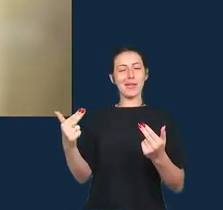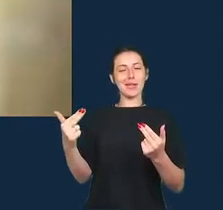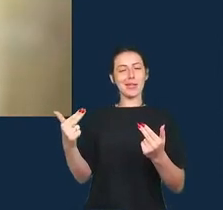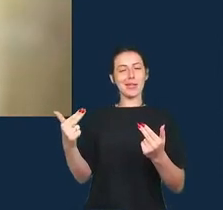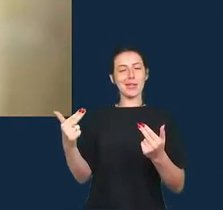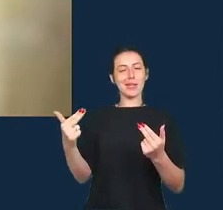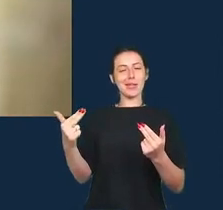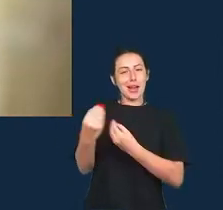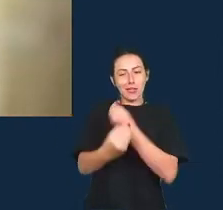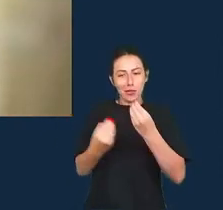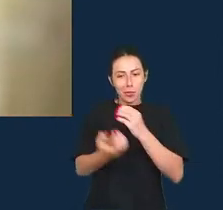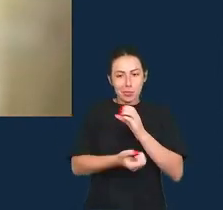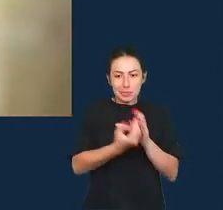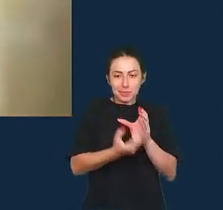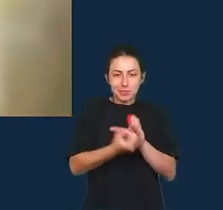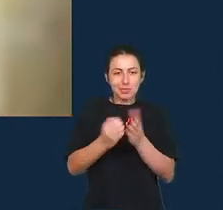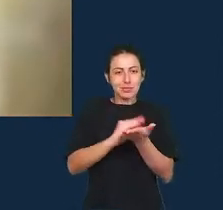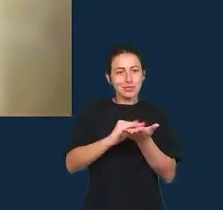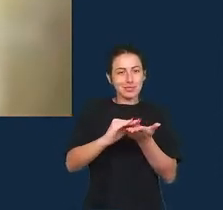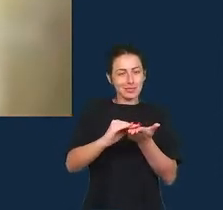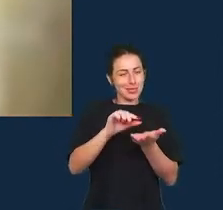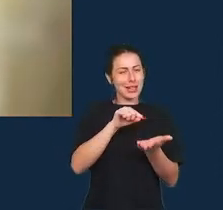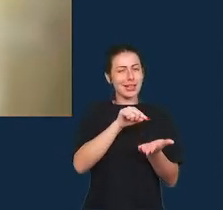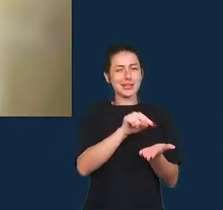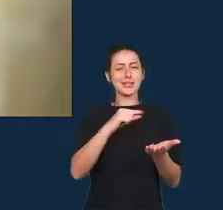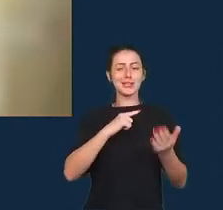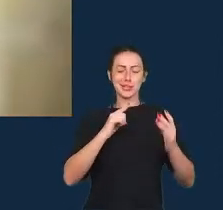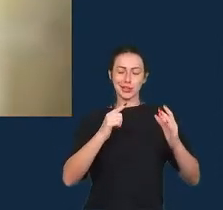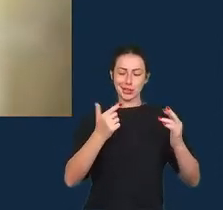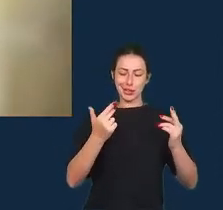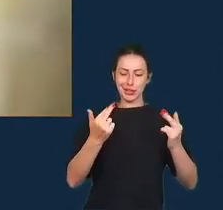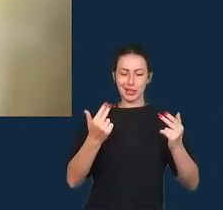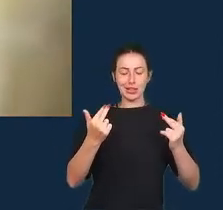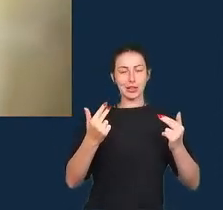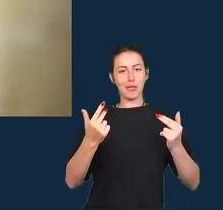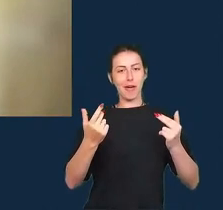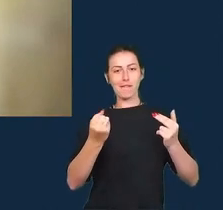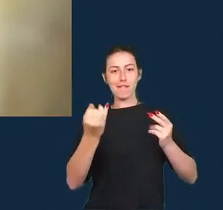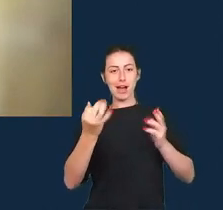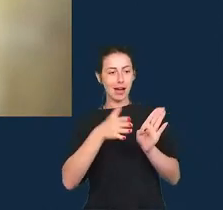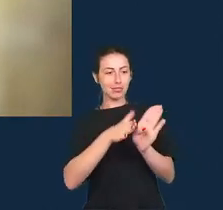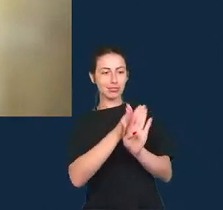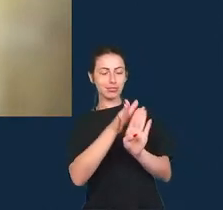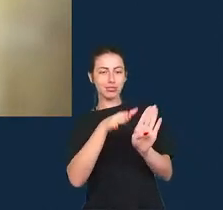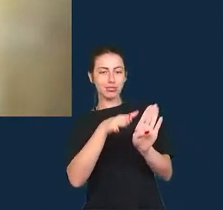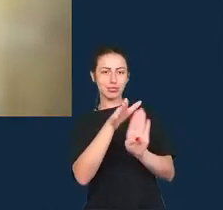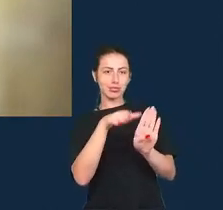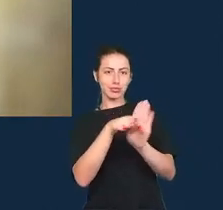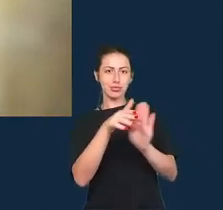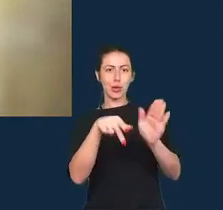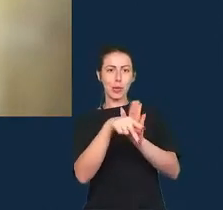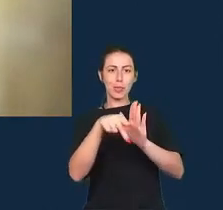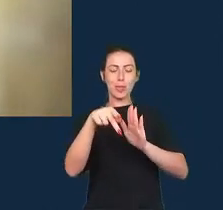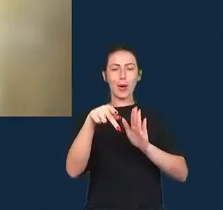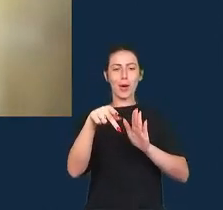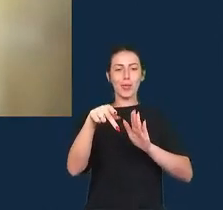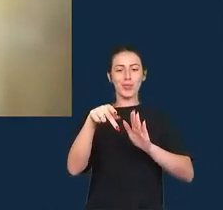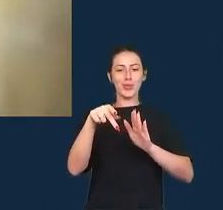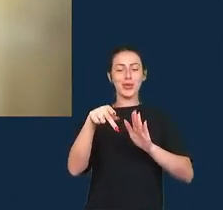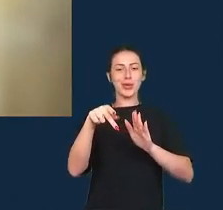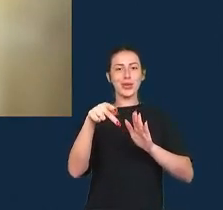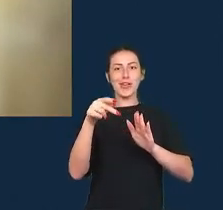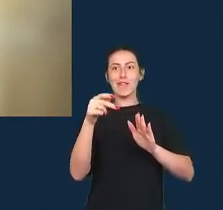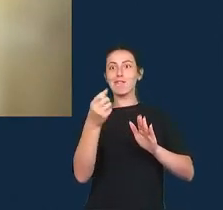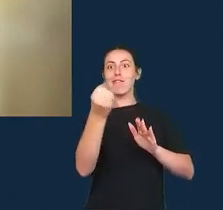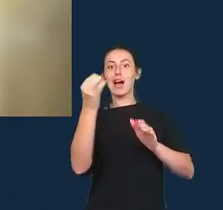eram um conjunto de instituições transnacionais que detinham a produção de